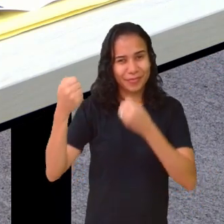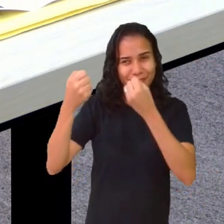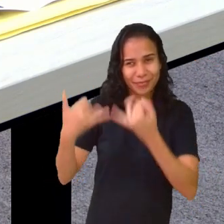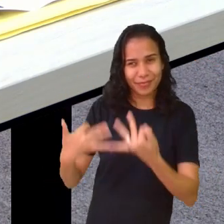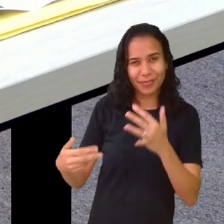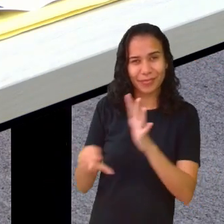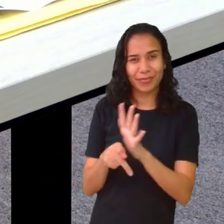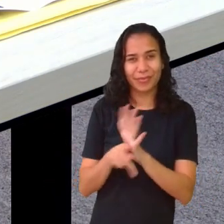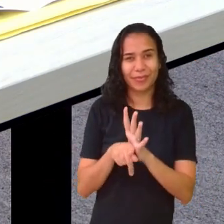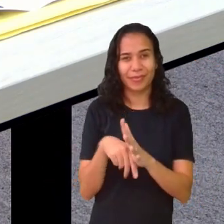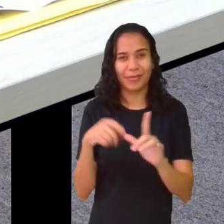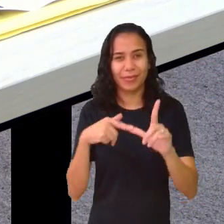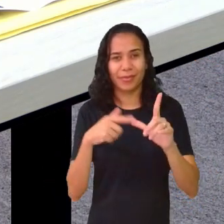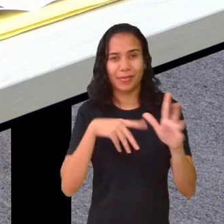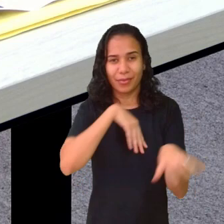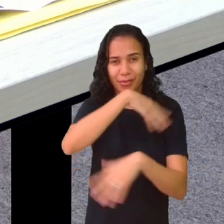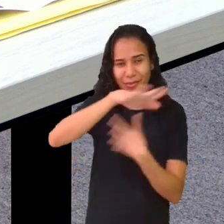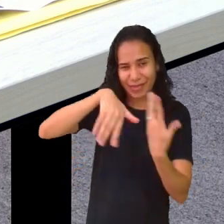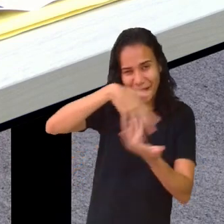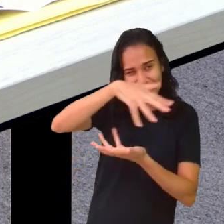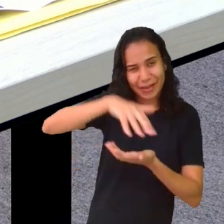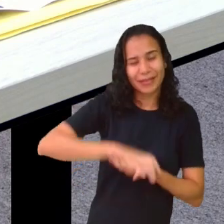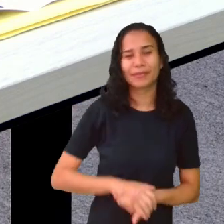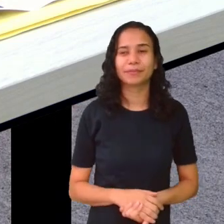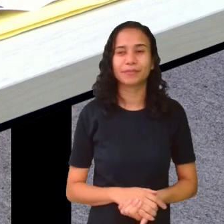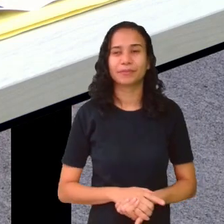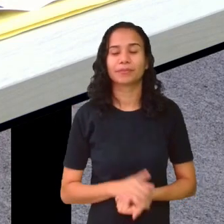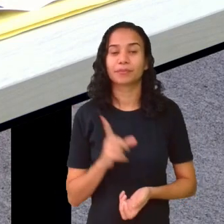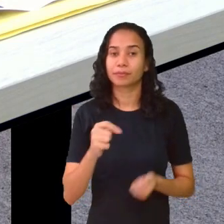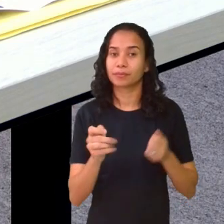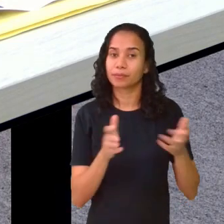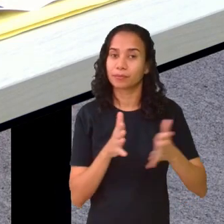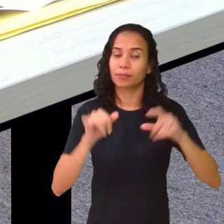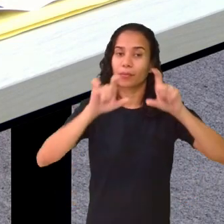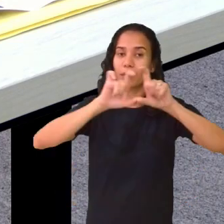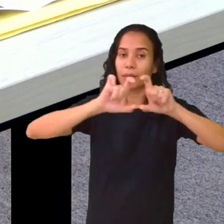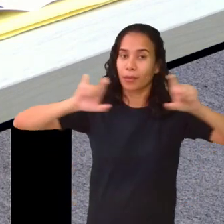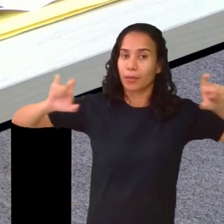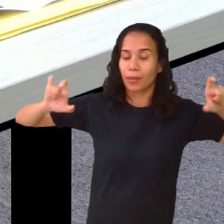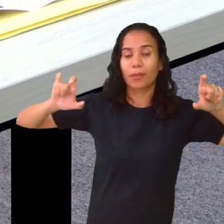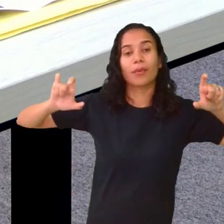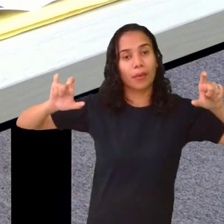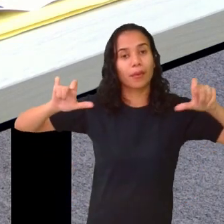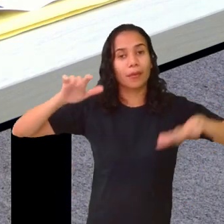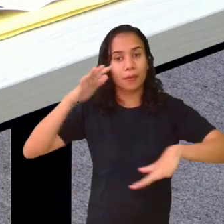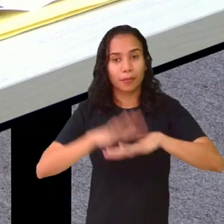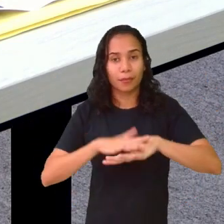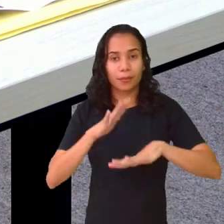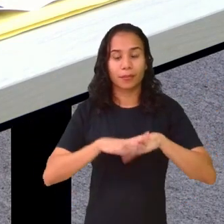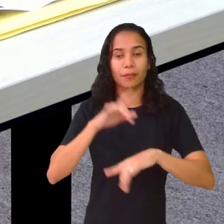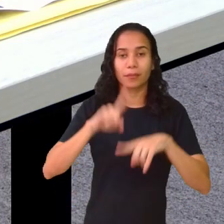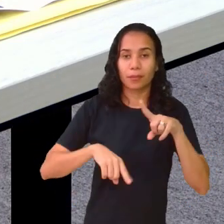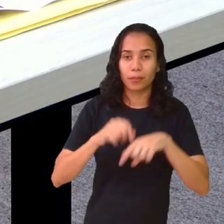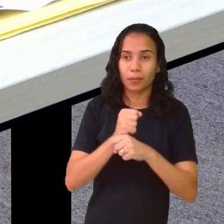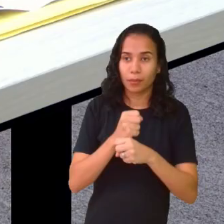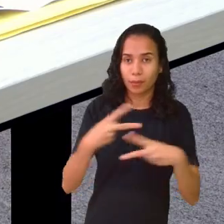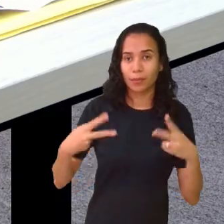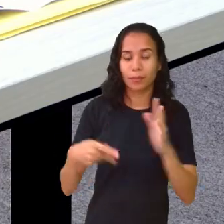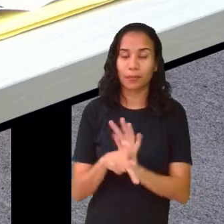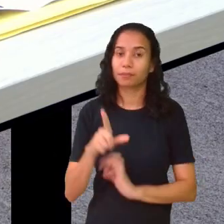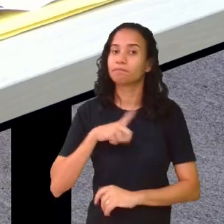sopa de letrinhas. Essa parte de expressão algébrica, com esse material manipulativo,